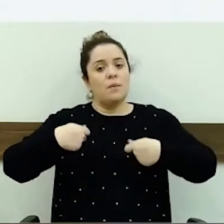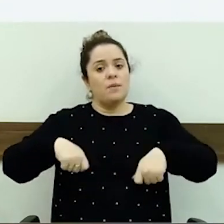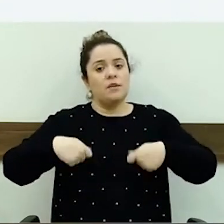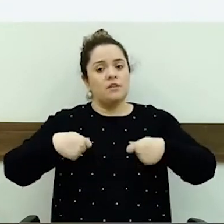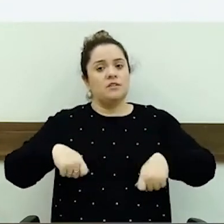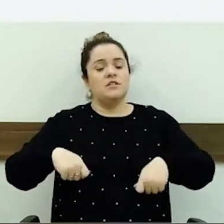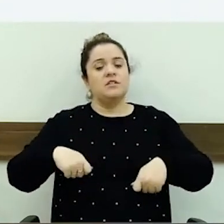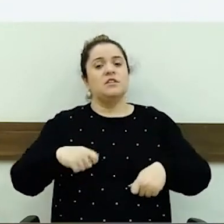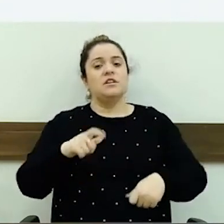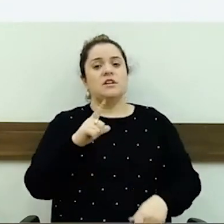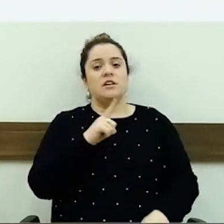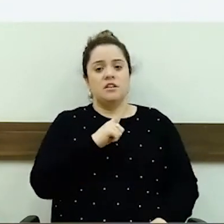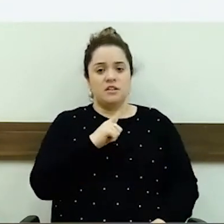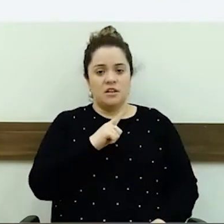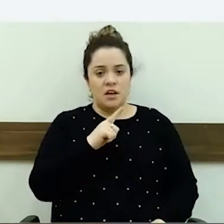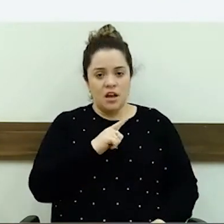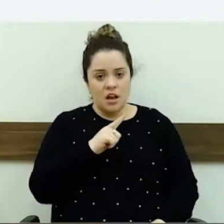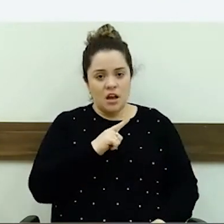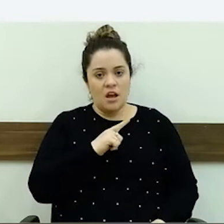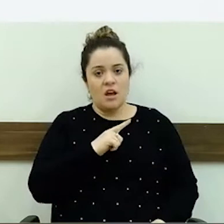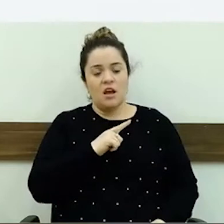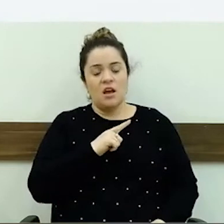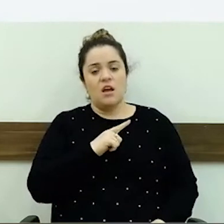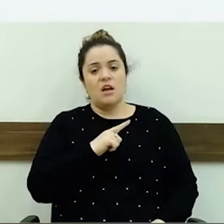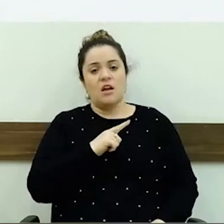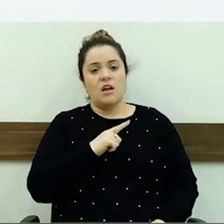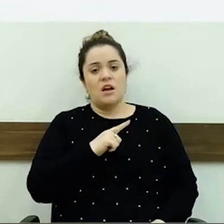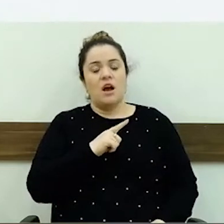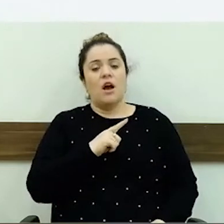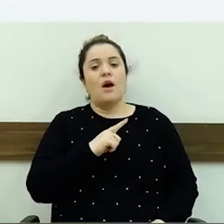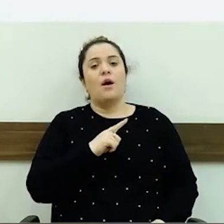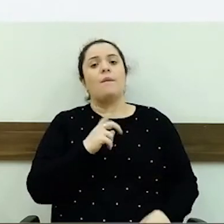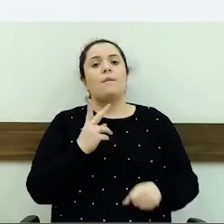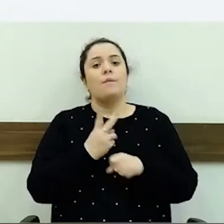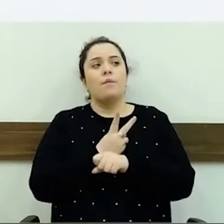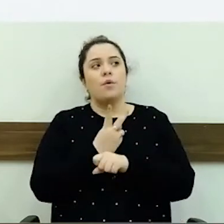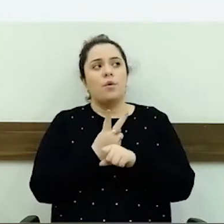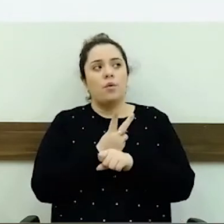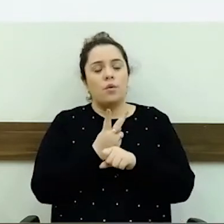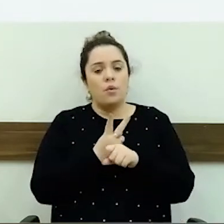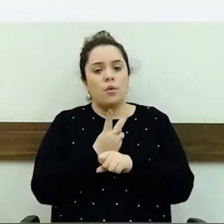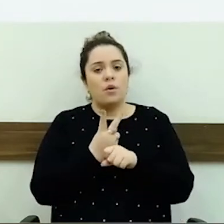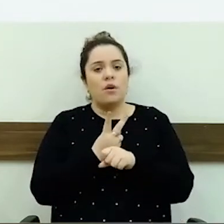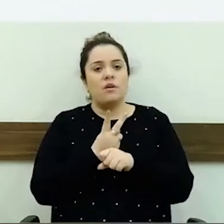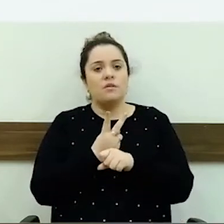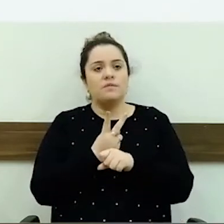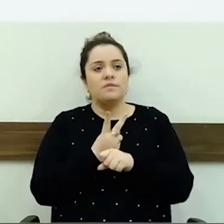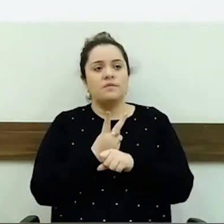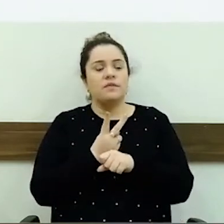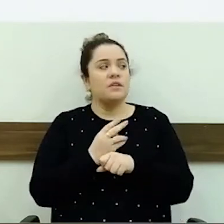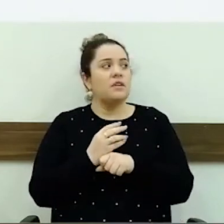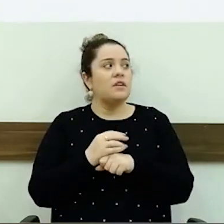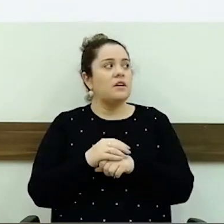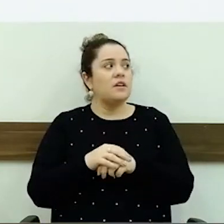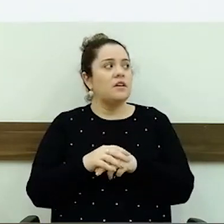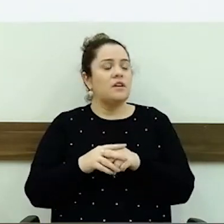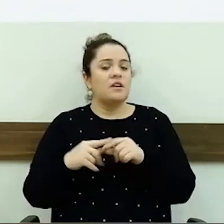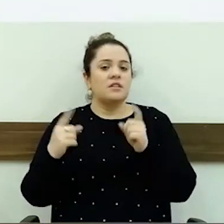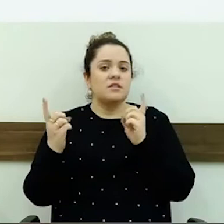haja a procura por esses, no caso, esses